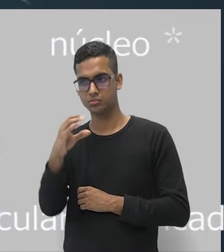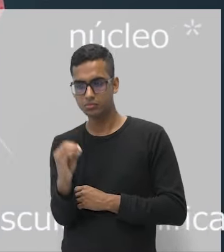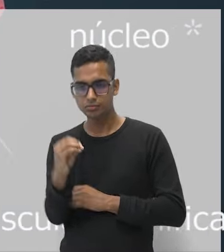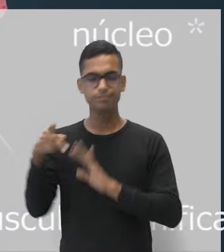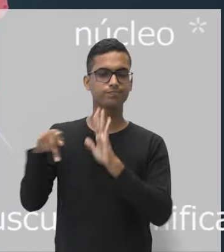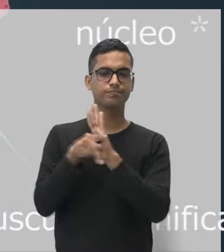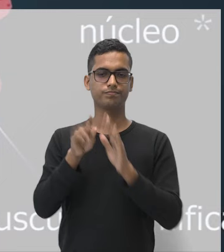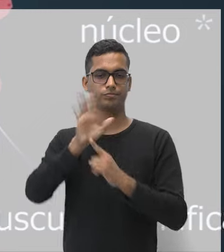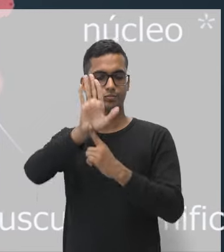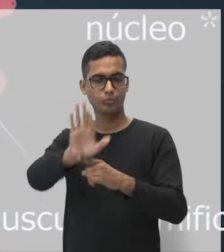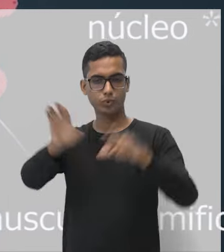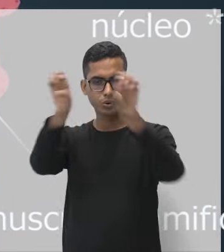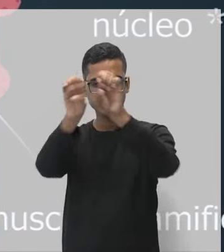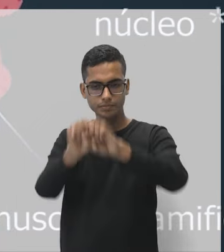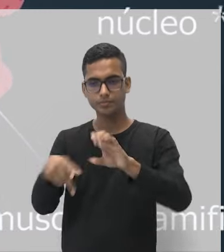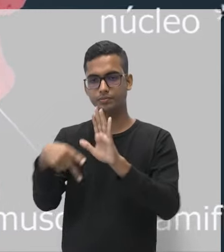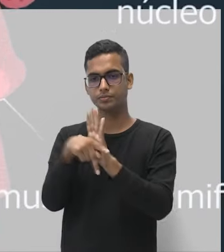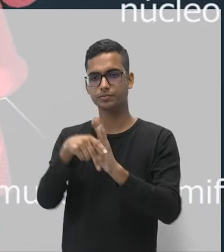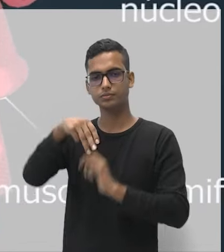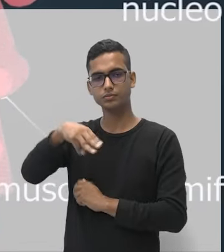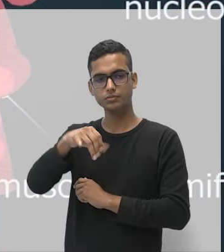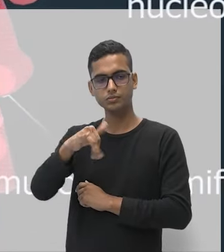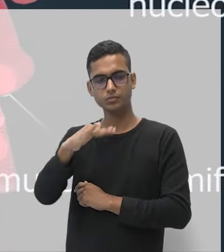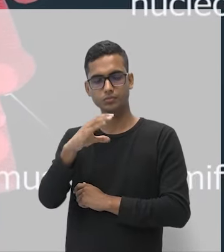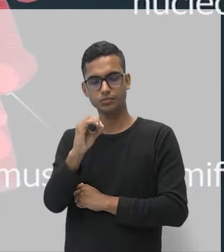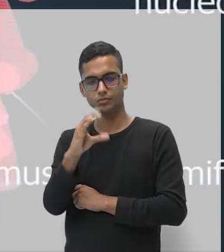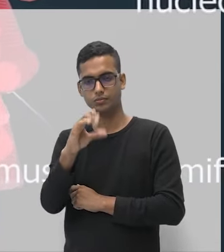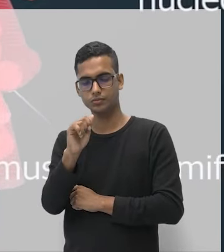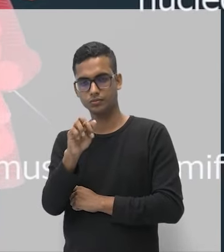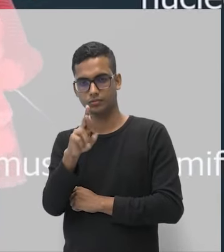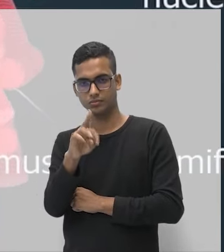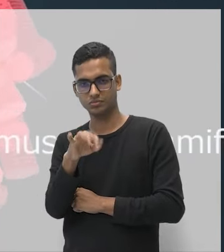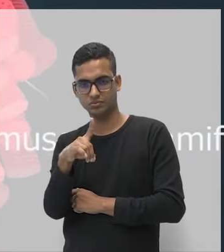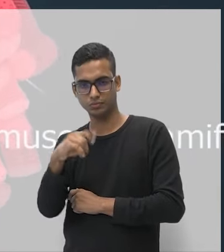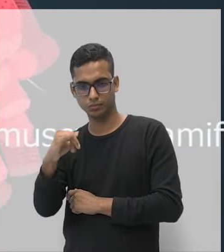é o que compõe o miocárdio, certo?